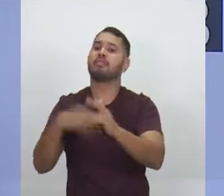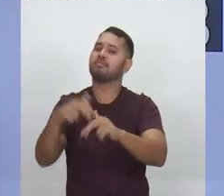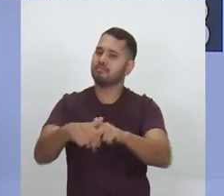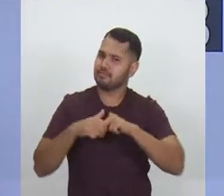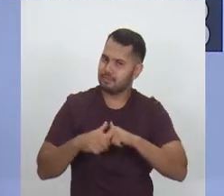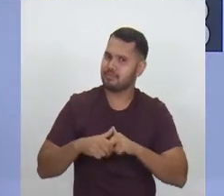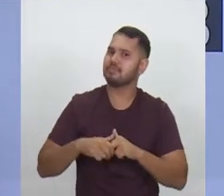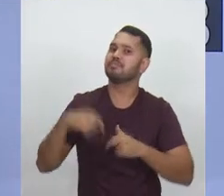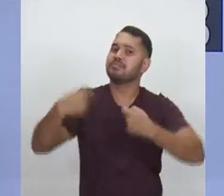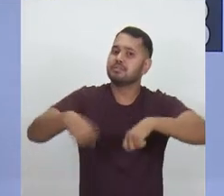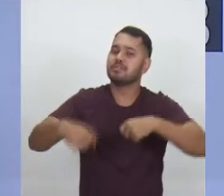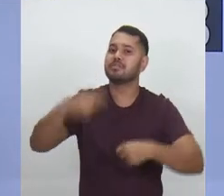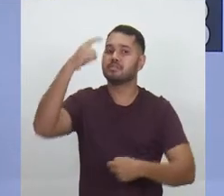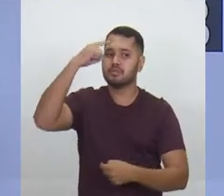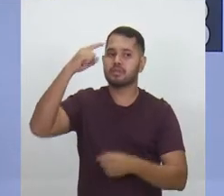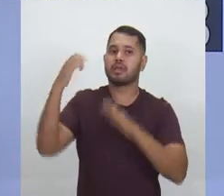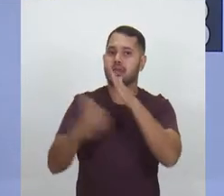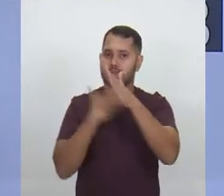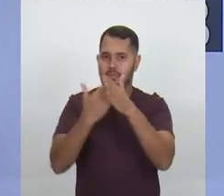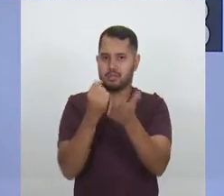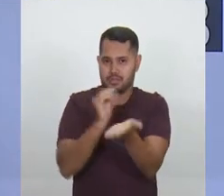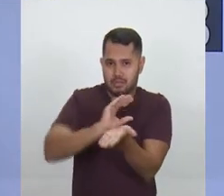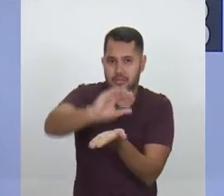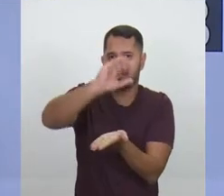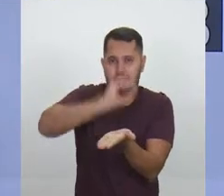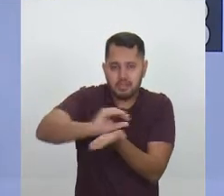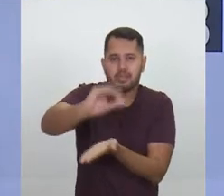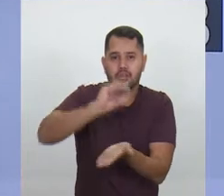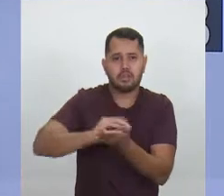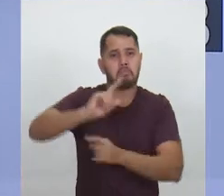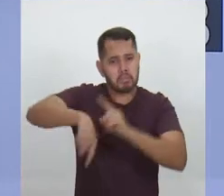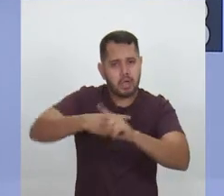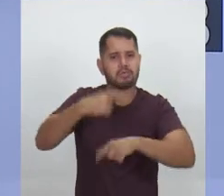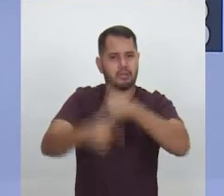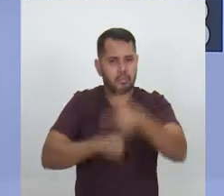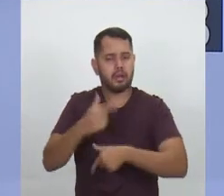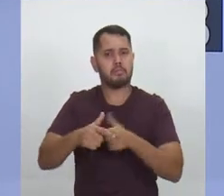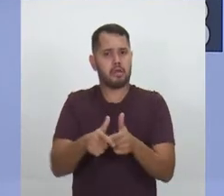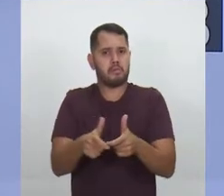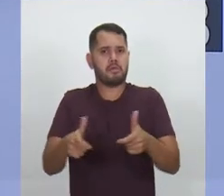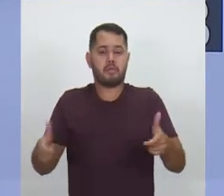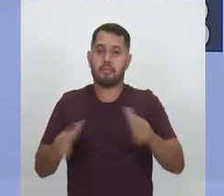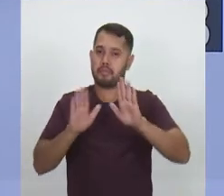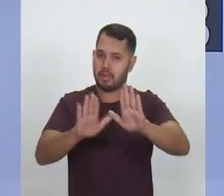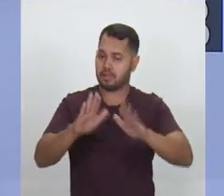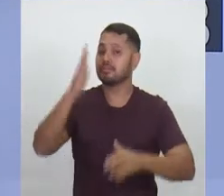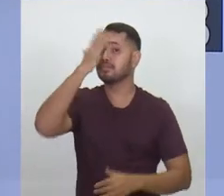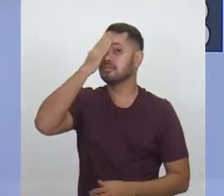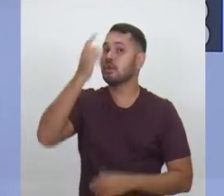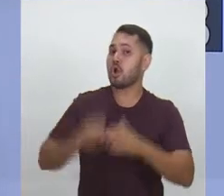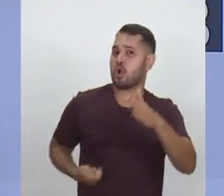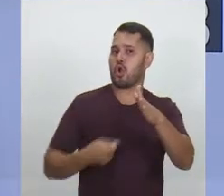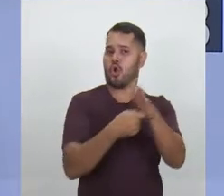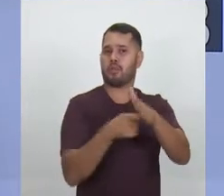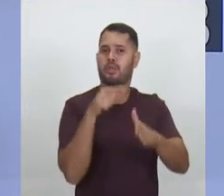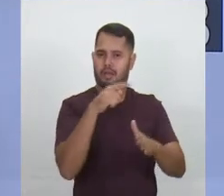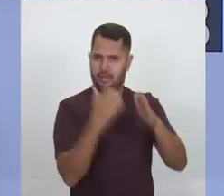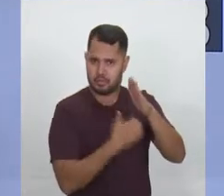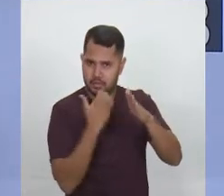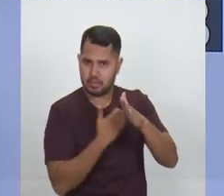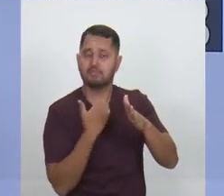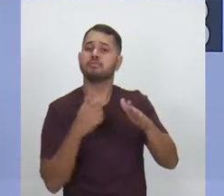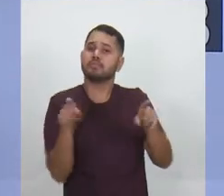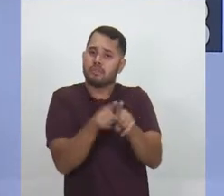investir nas empresas que possam gerar emprego e renda aqui no estado do Amazonas. Mas nós precisamos cobrar dessas empresas e